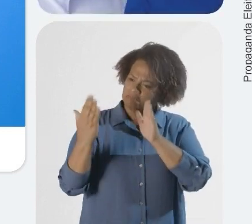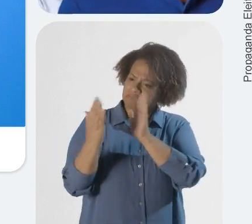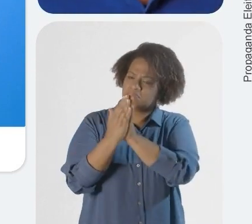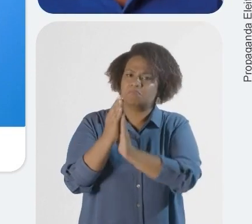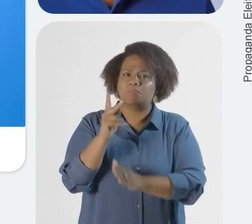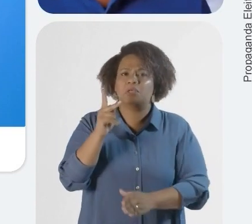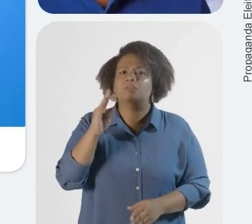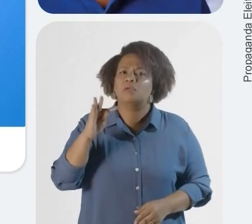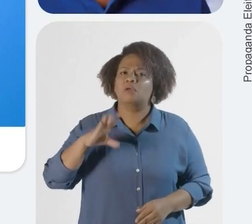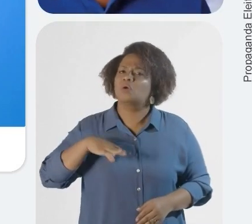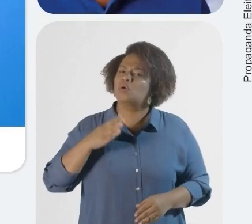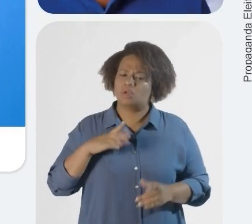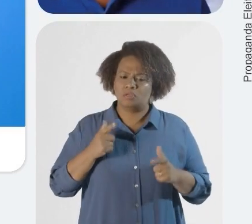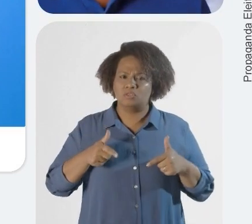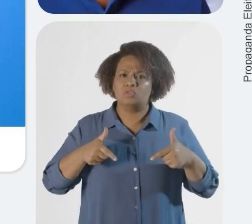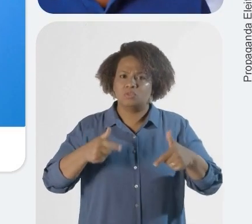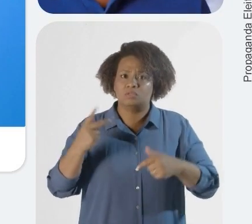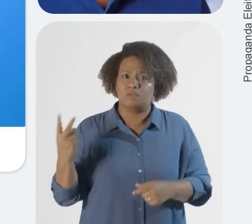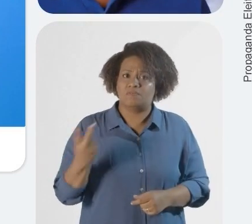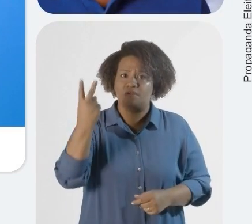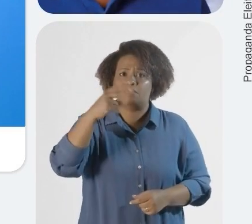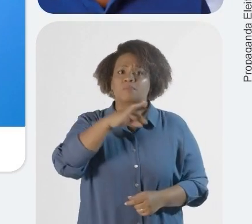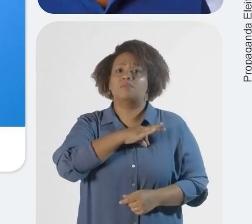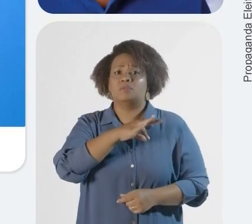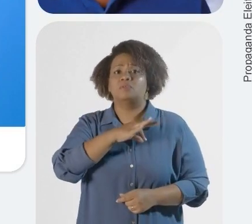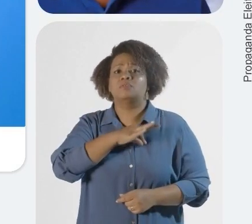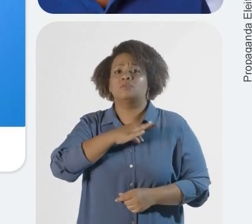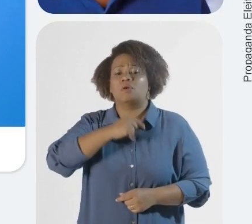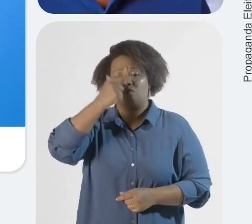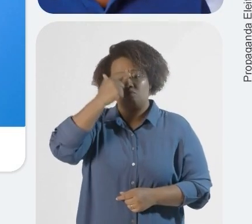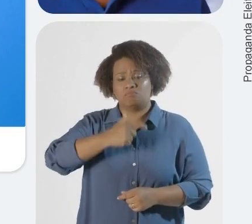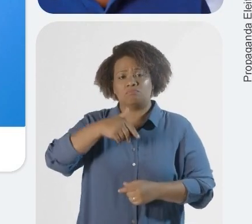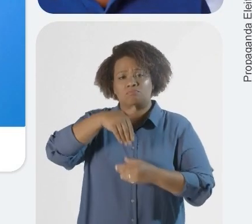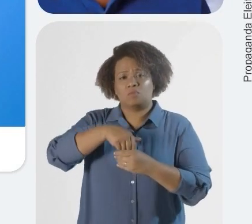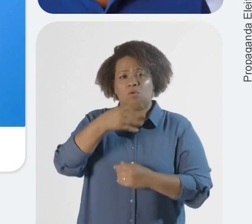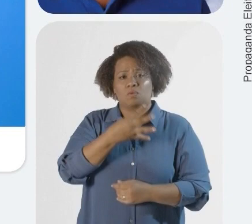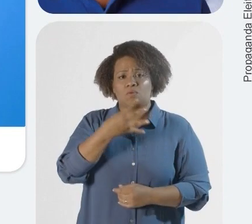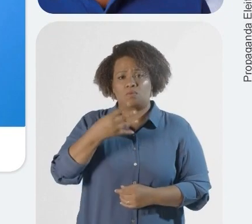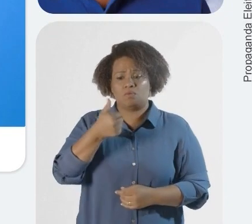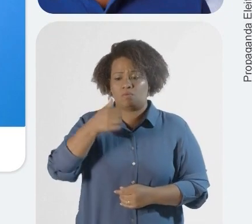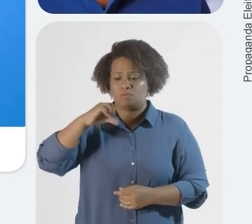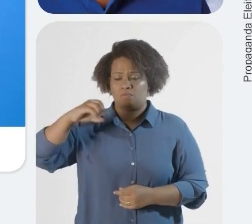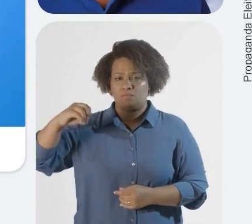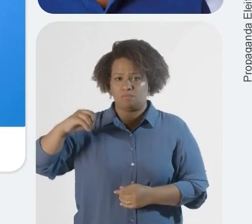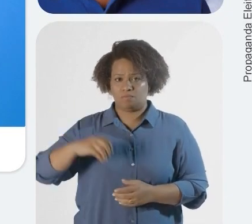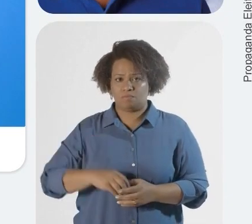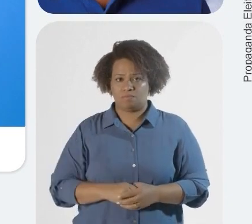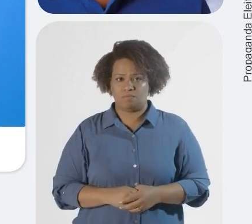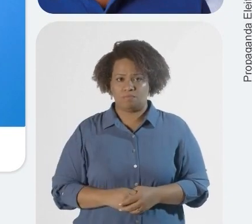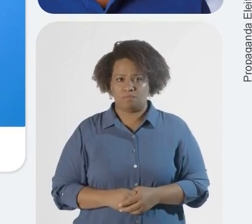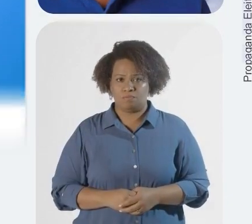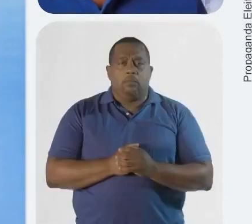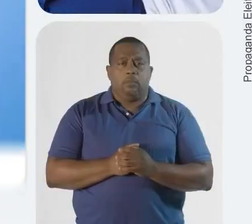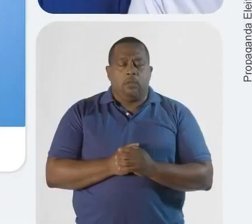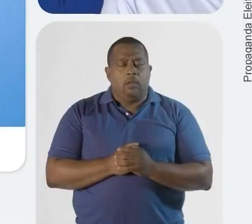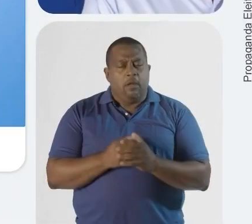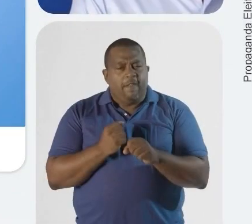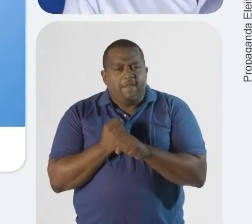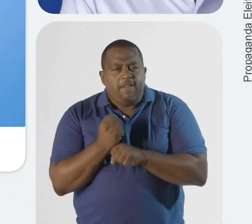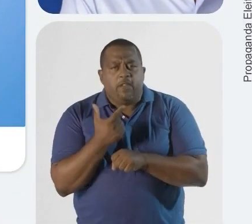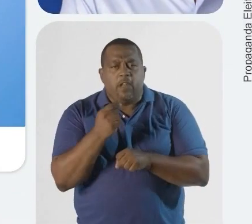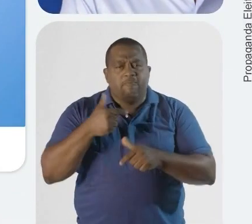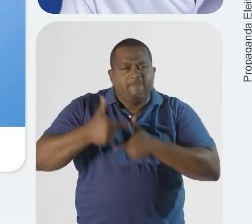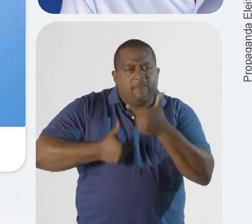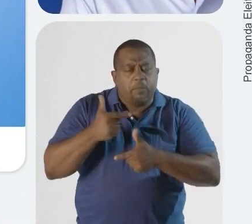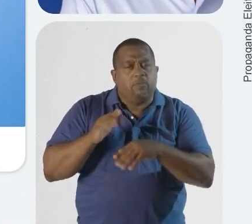bate de frente com o PT e tem coragem de lutar pela Bahia. Pela valorização dos policiais, soldado Prisco, 44, 190. Temos